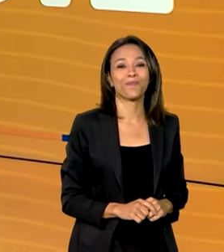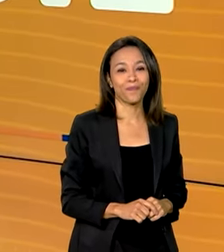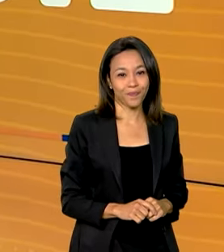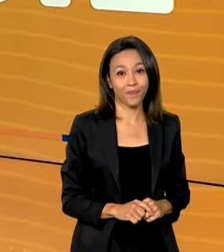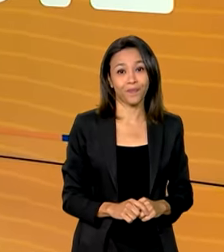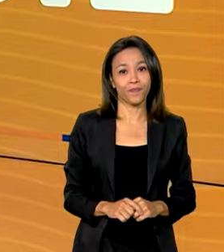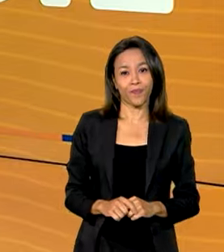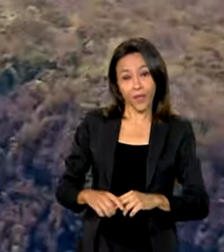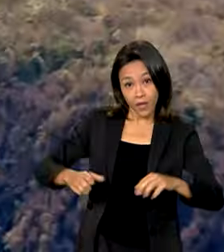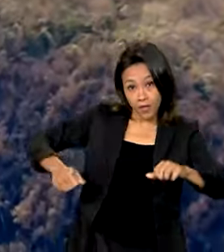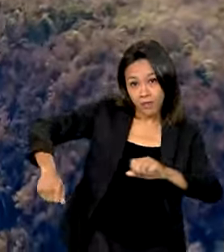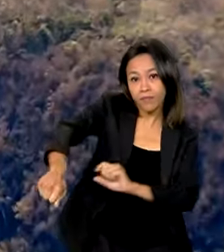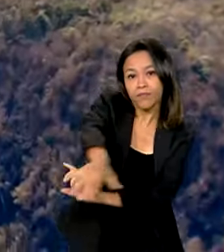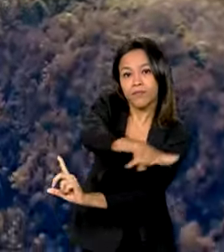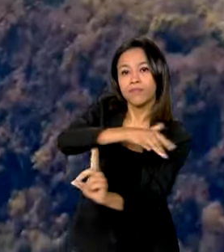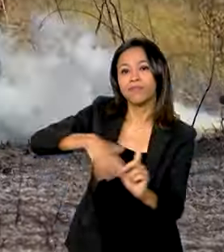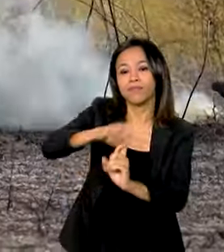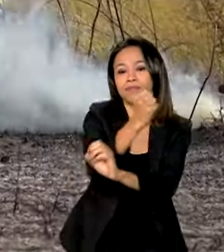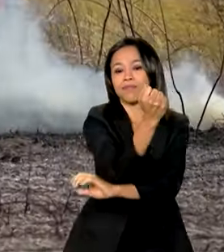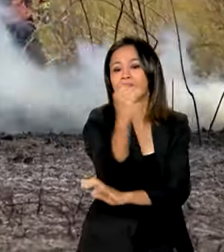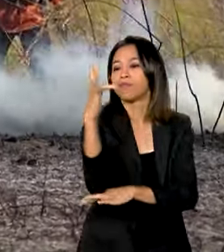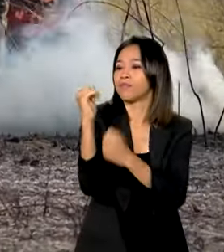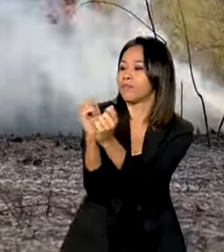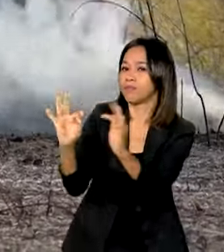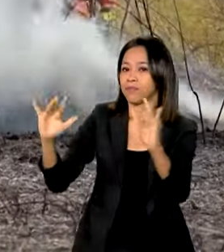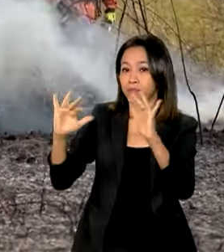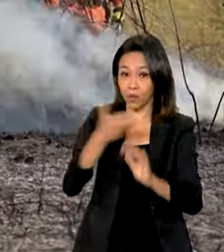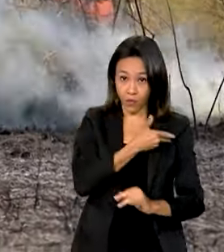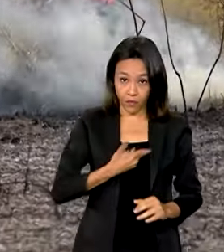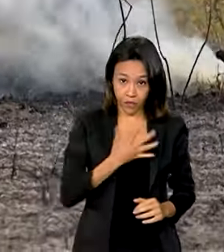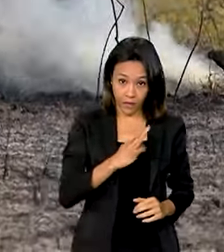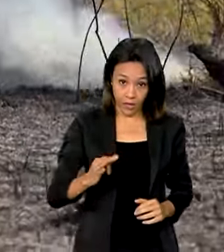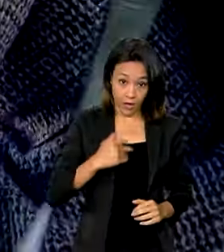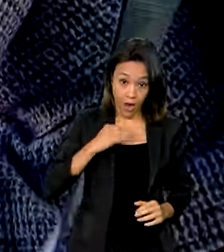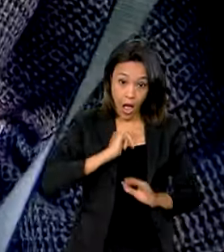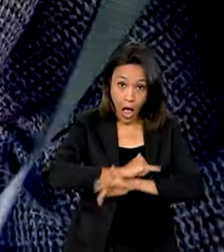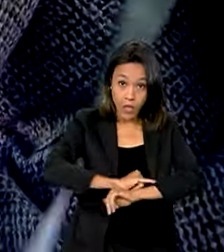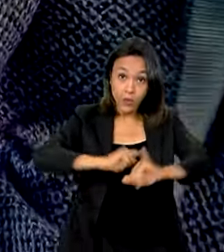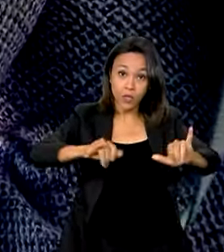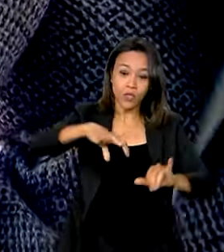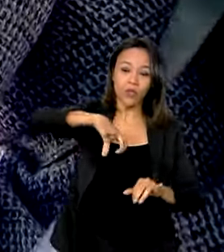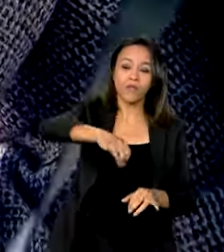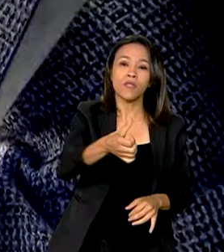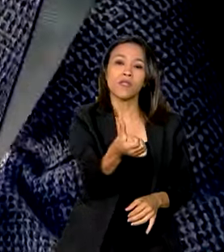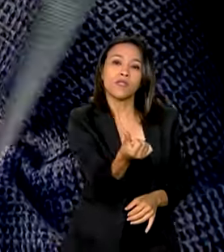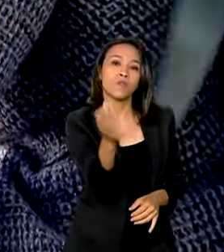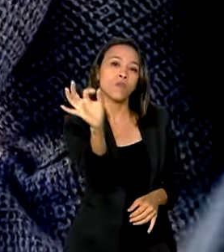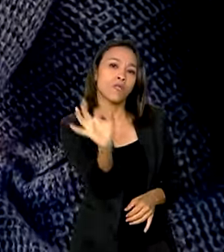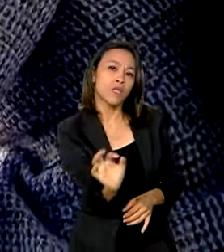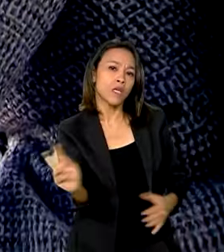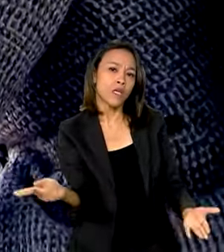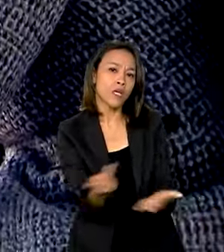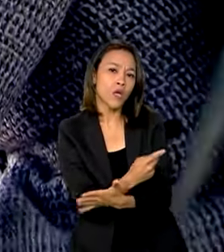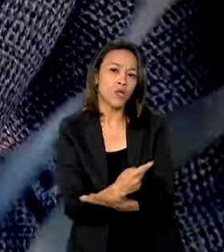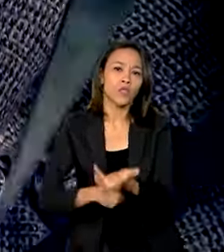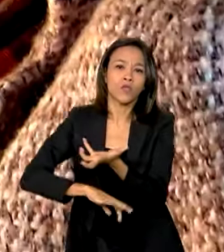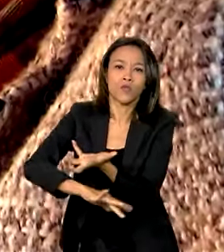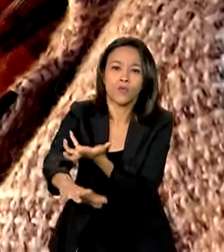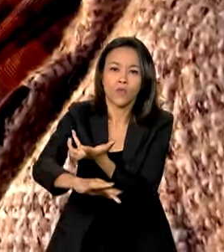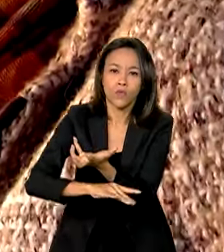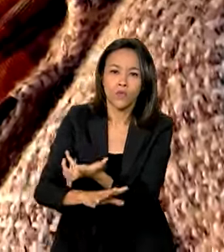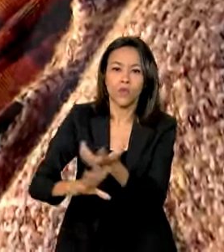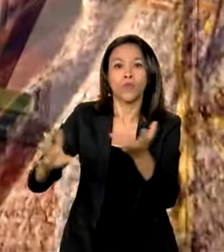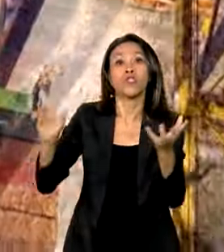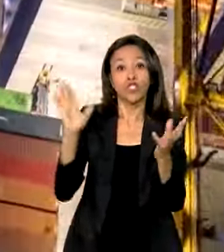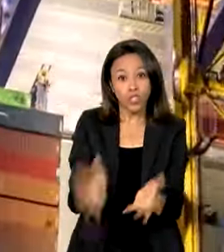Meio ambiente, governo federal anuncia que 96% dos focos de incêndio no Pantanal estão extintos